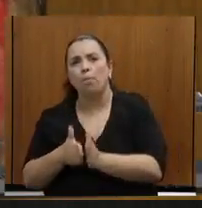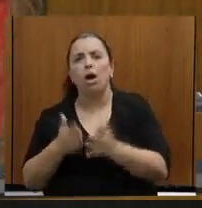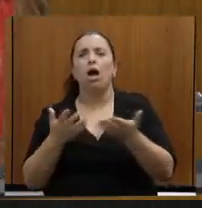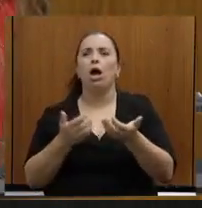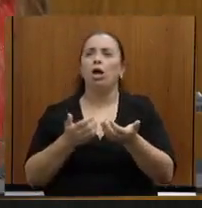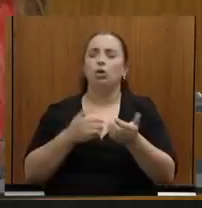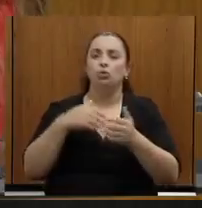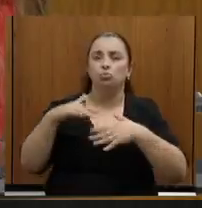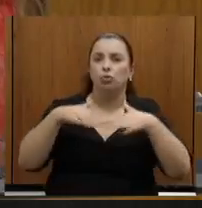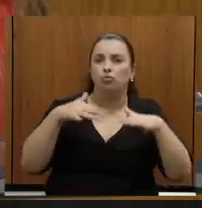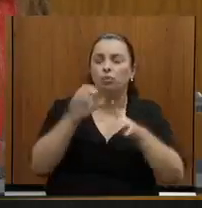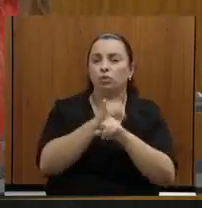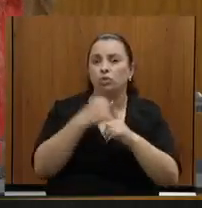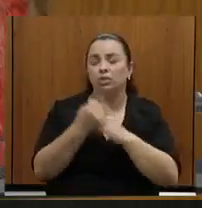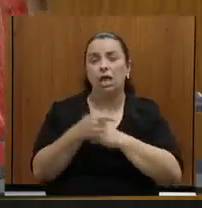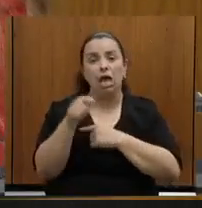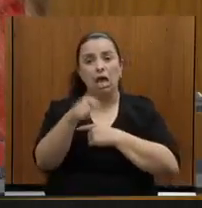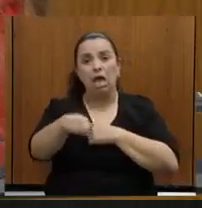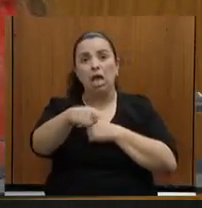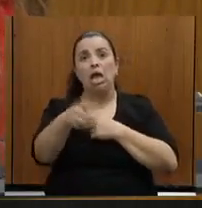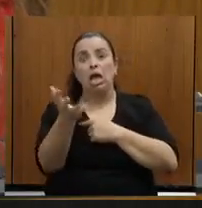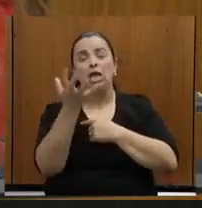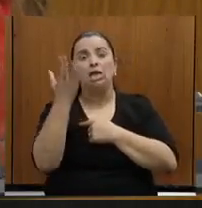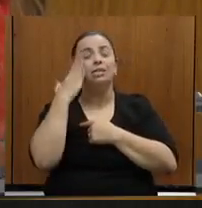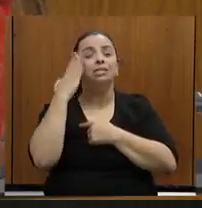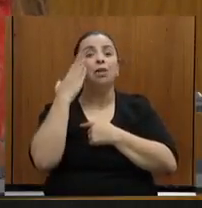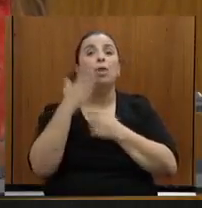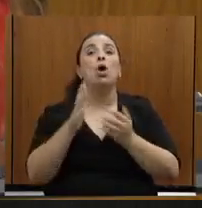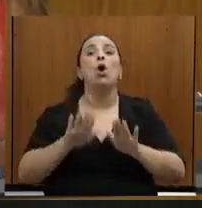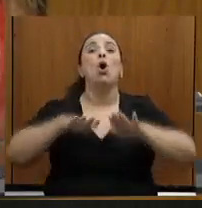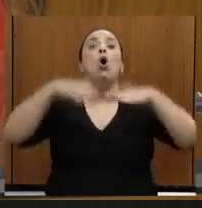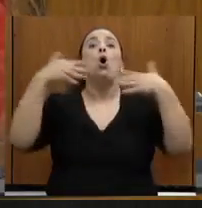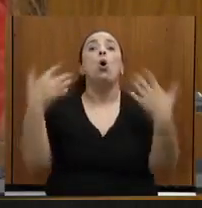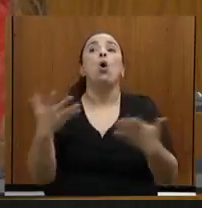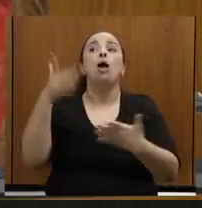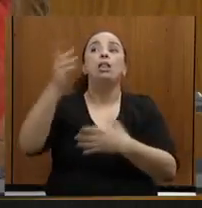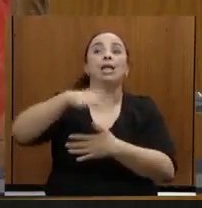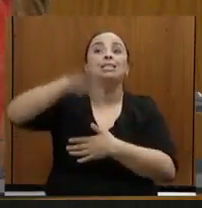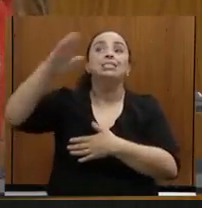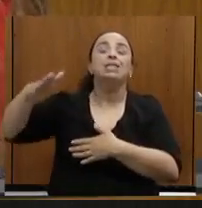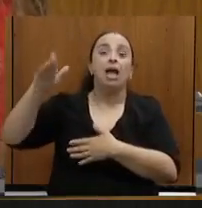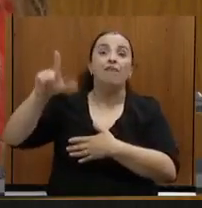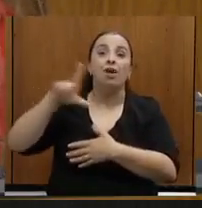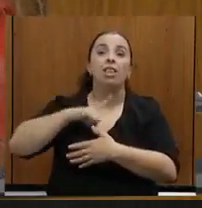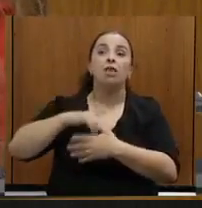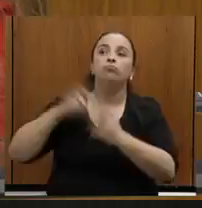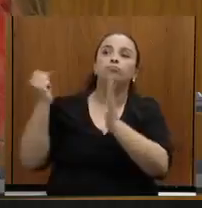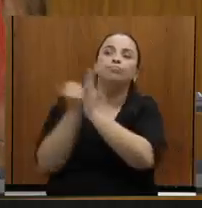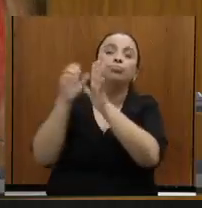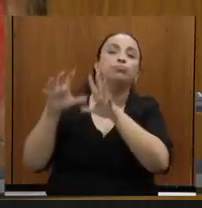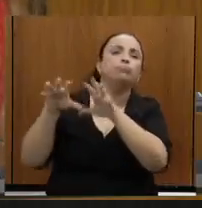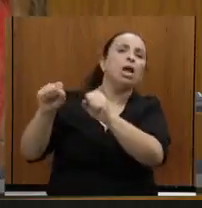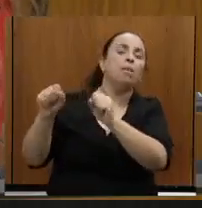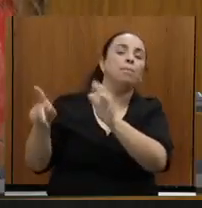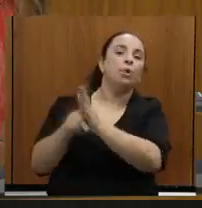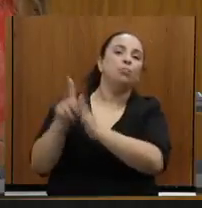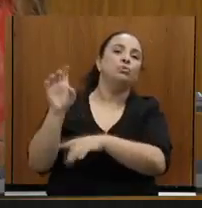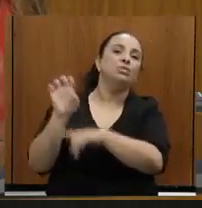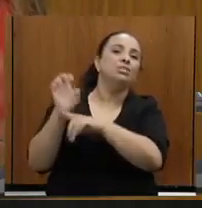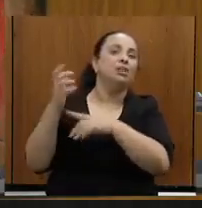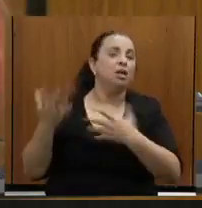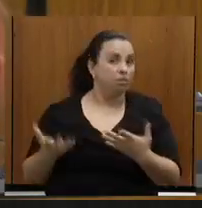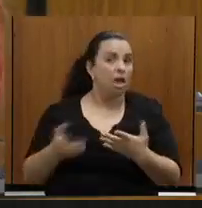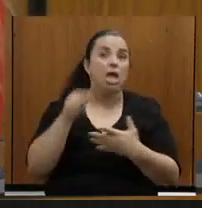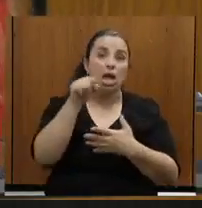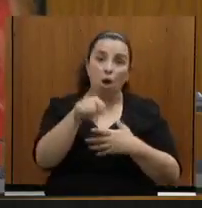querem saber quando a Serra do Curral terá o tombamento estadual. É isso que interessa ao povo